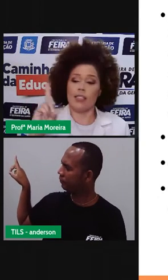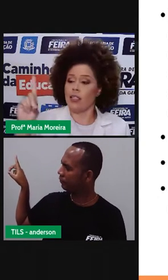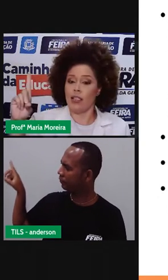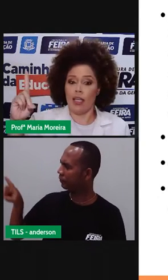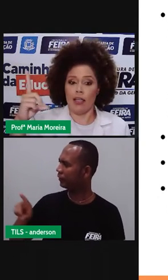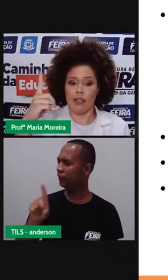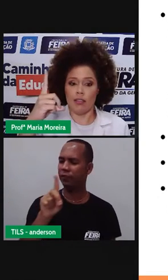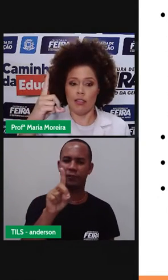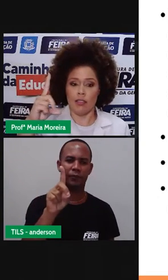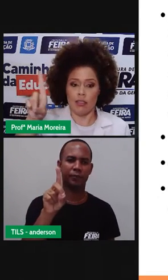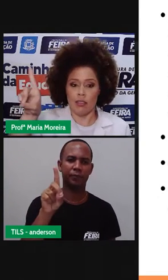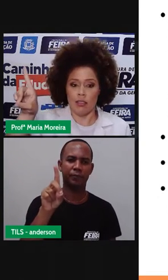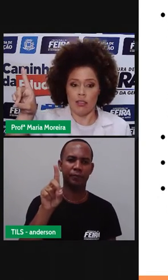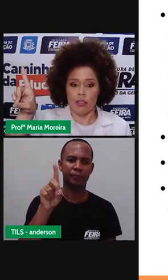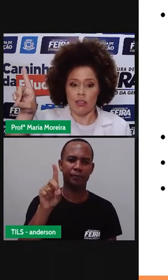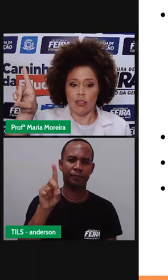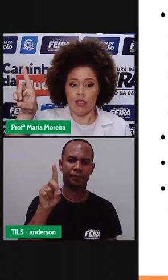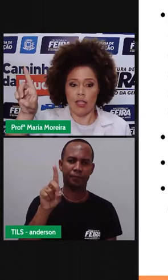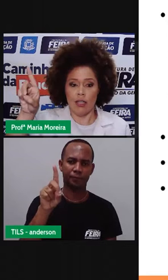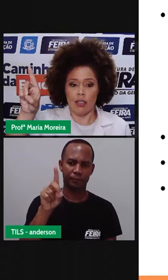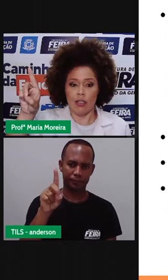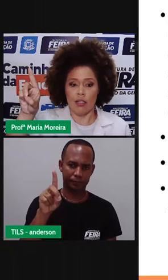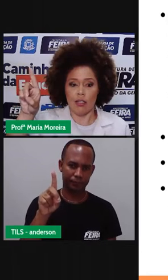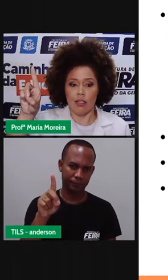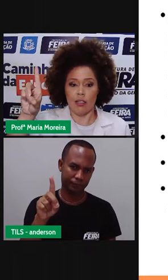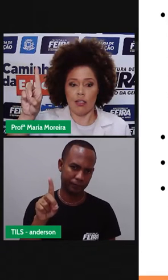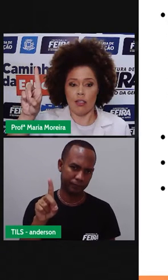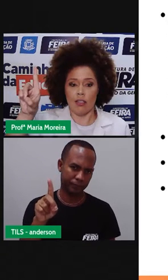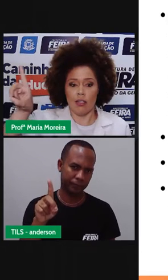Ah, sim, D. D.